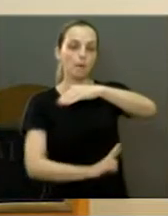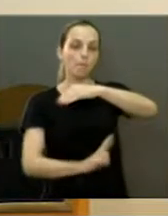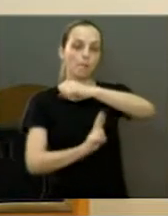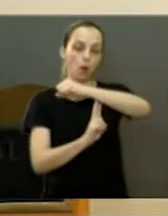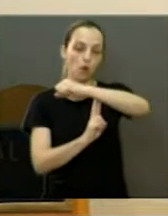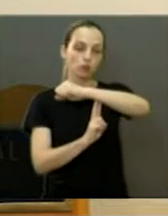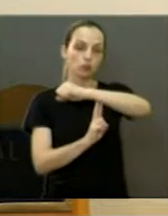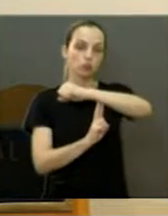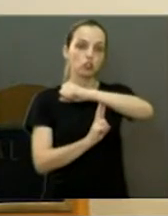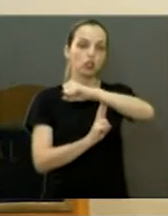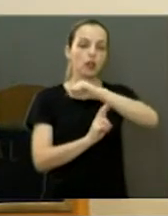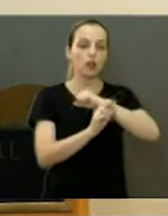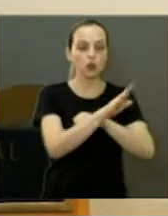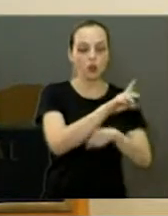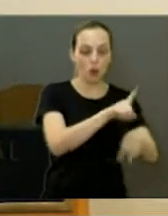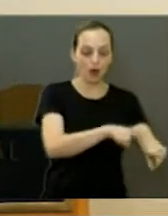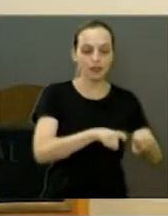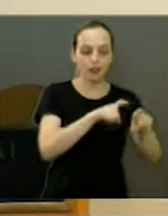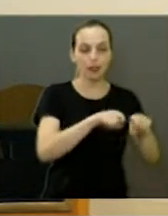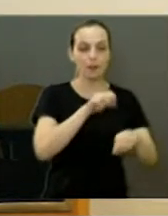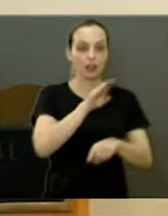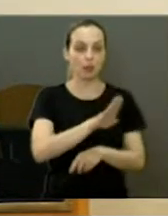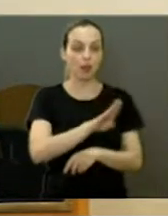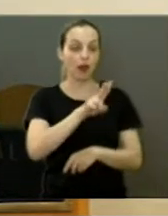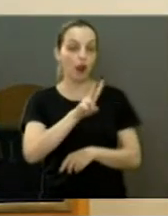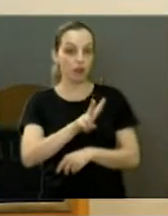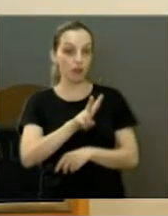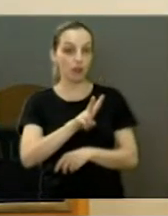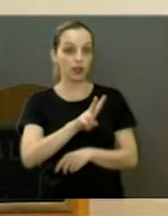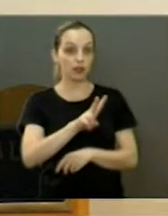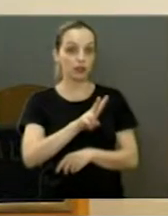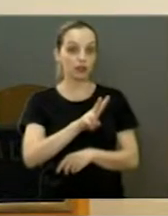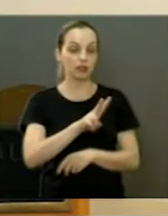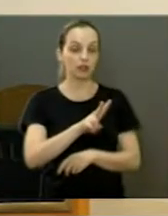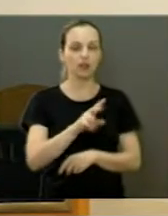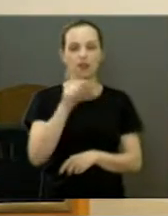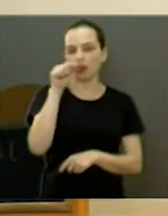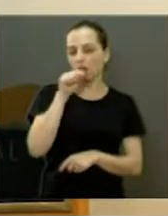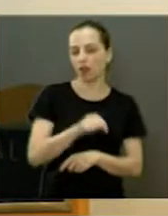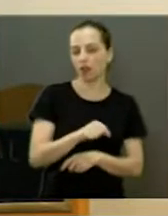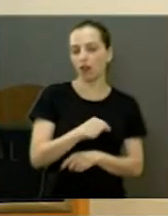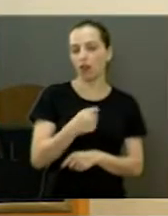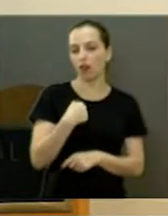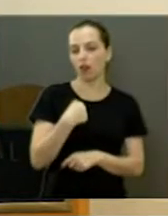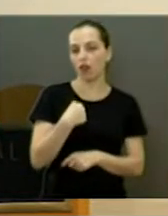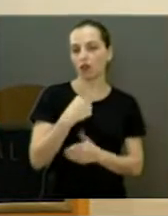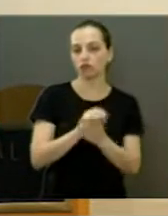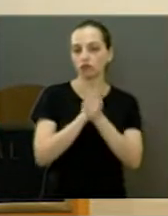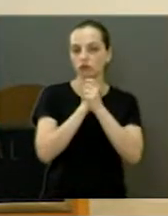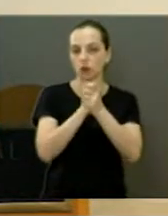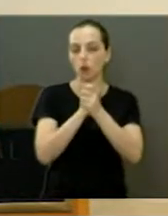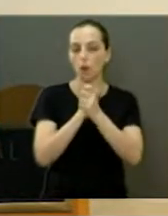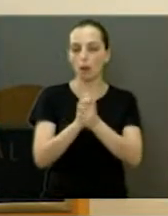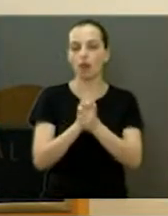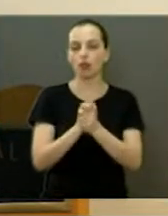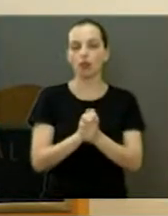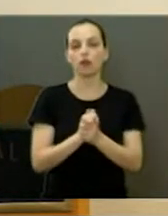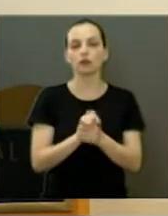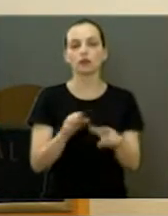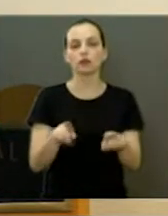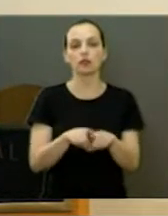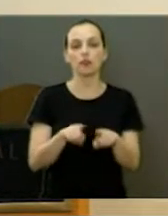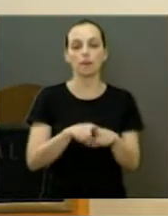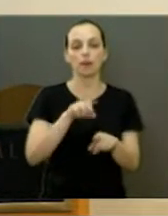assentamento Bela Vista. E aqui eu quero cumprimentar o meu colega também,